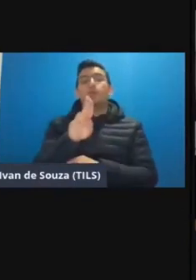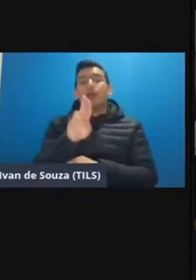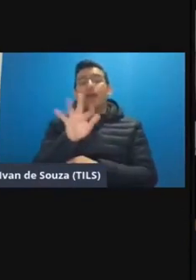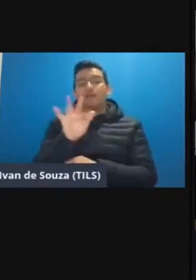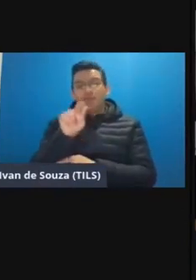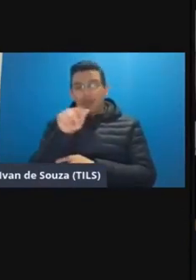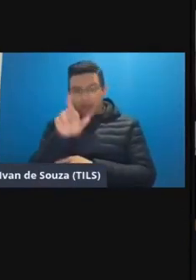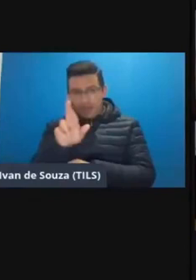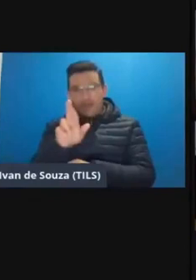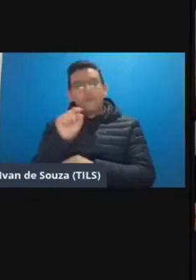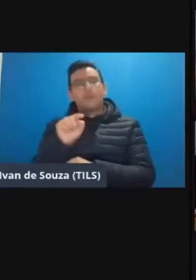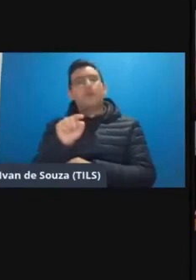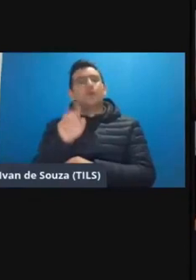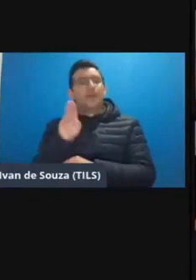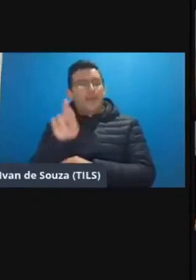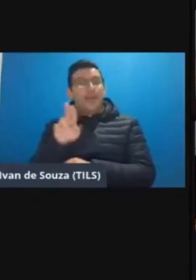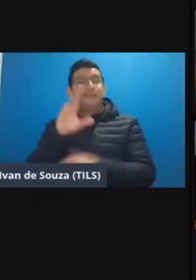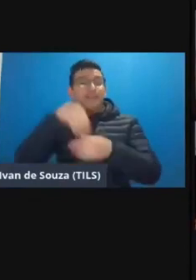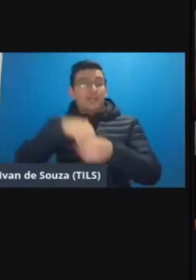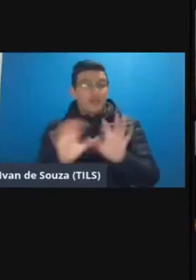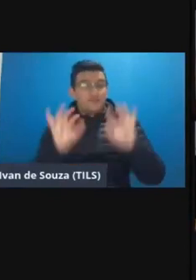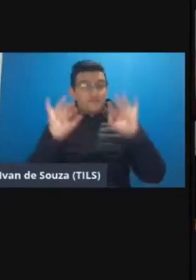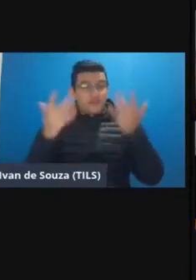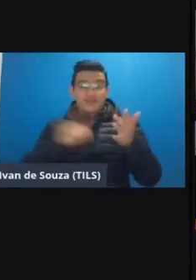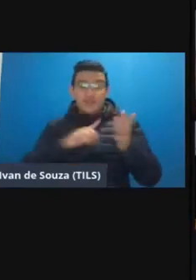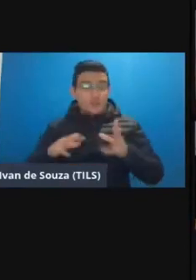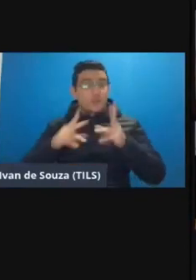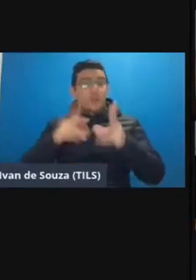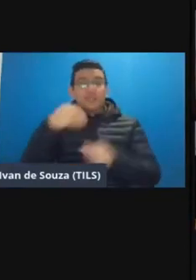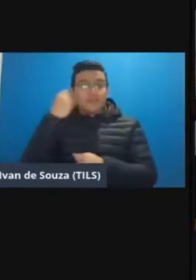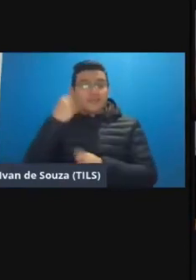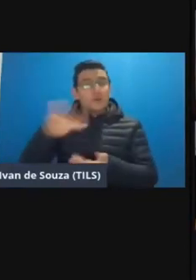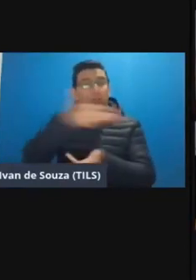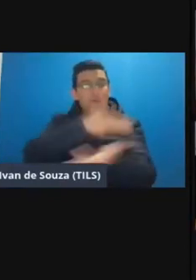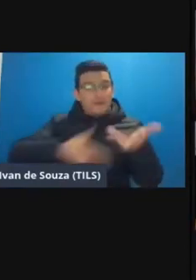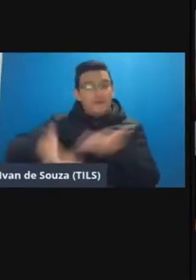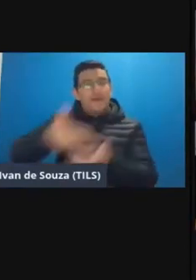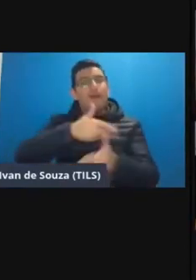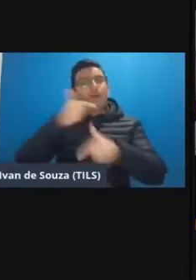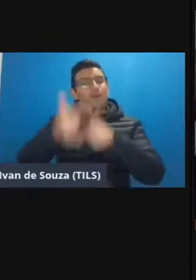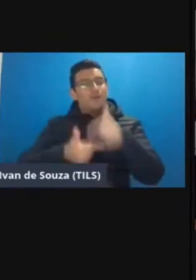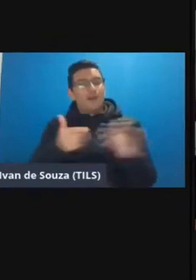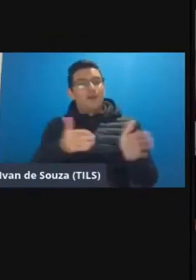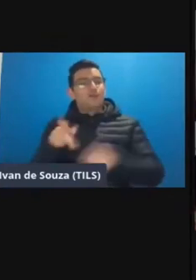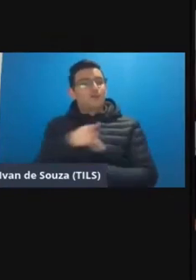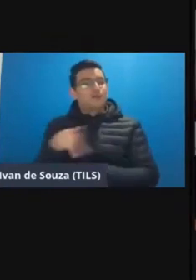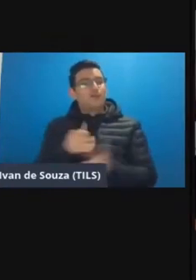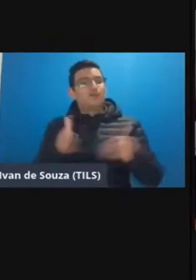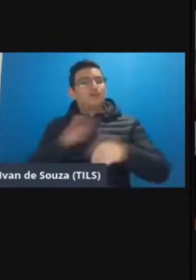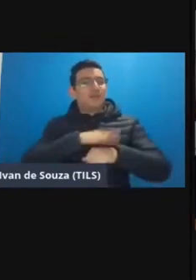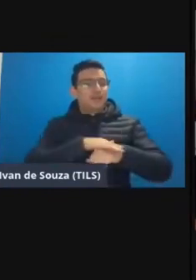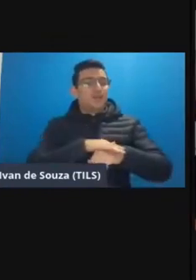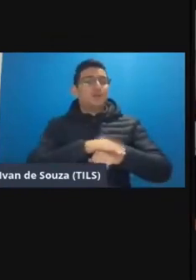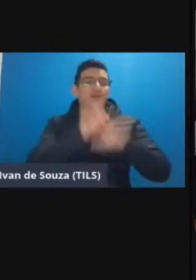em eventos tem todas as experiências que nós compartilhamos fruto né dos trabalhos dos professores no período especial 1 do